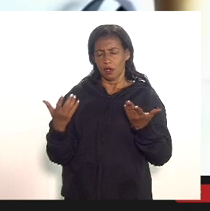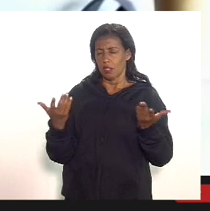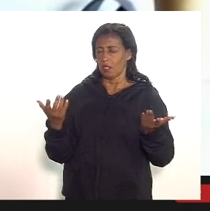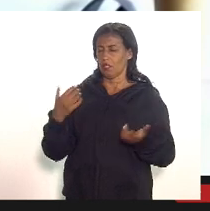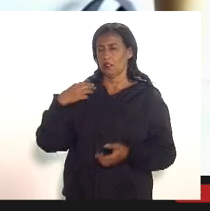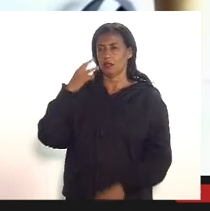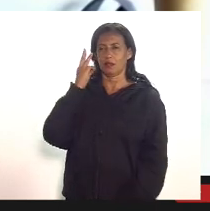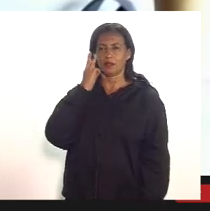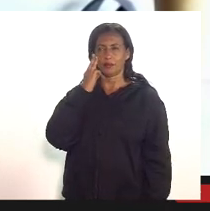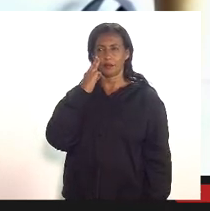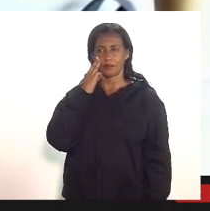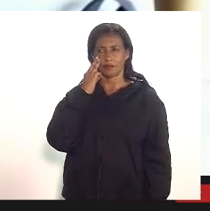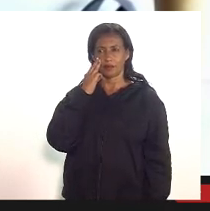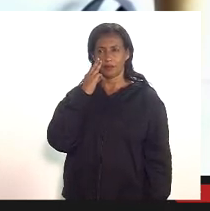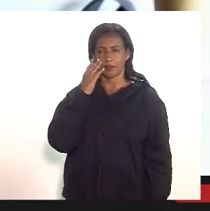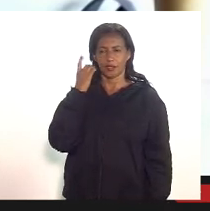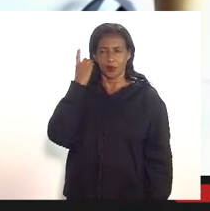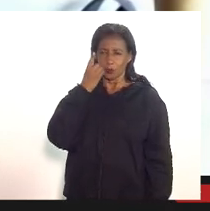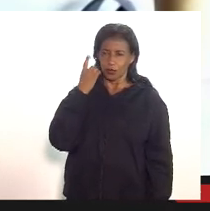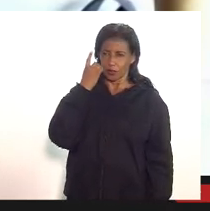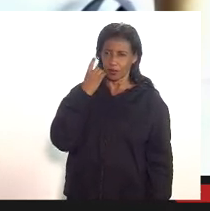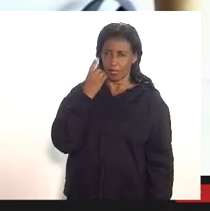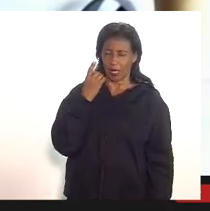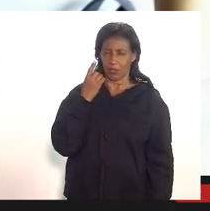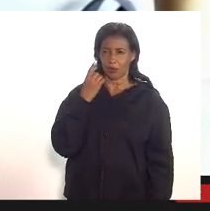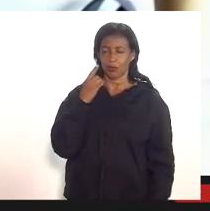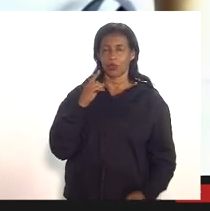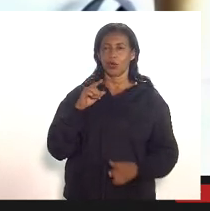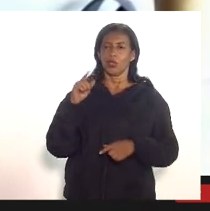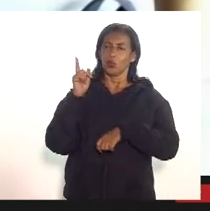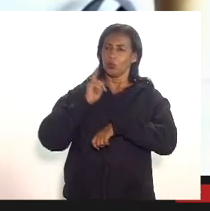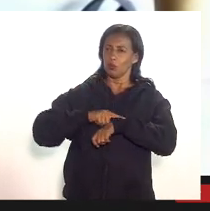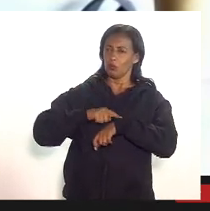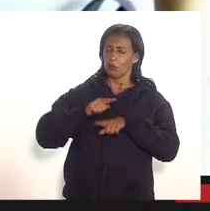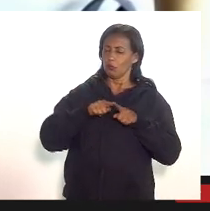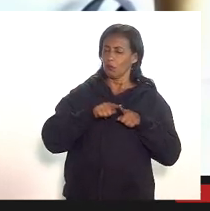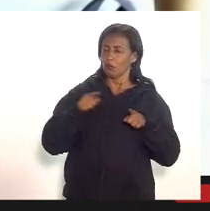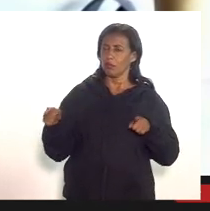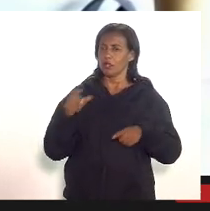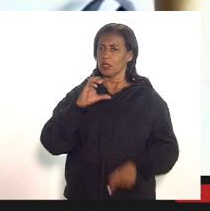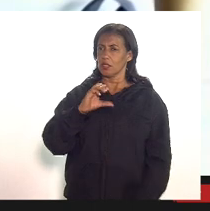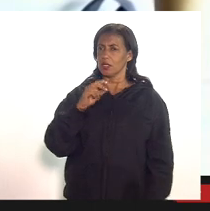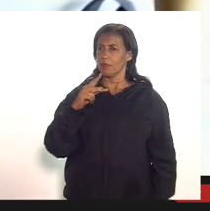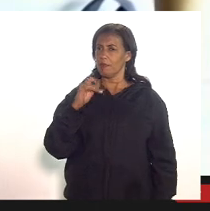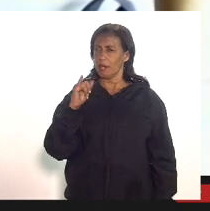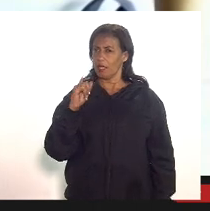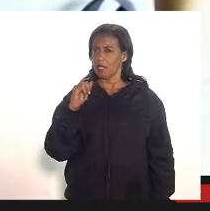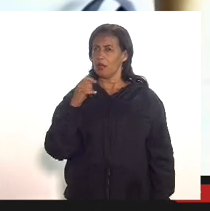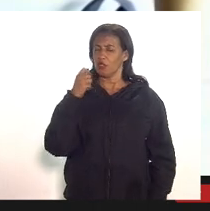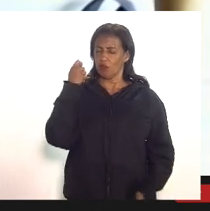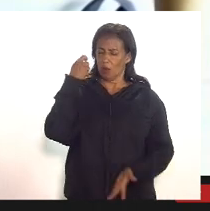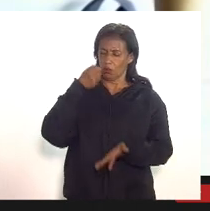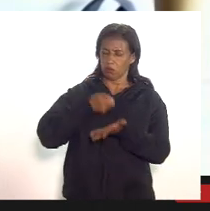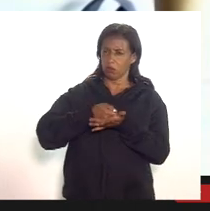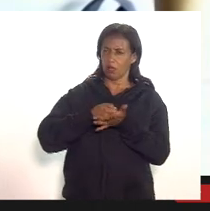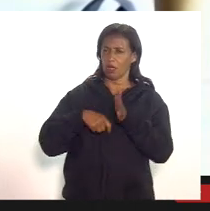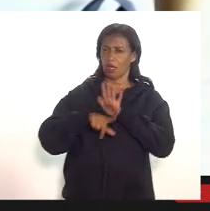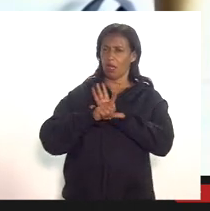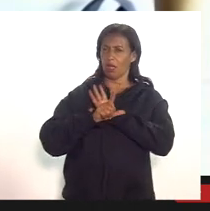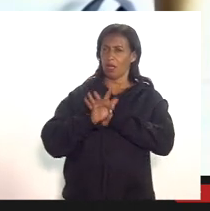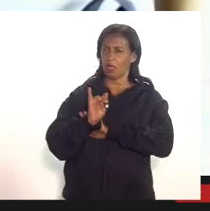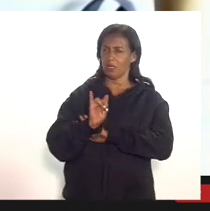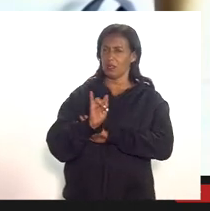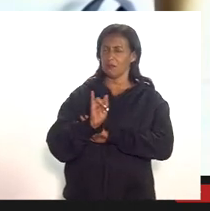no âmbito da CPI nós vamos querer complementar essa lei naquilo que de